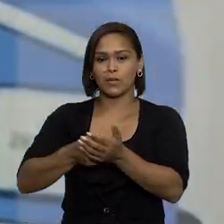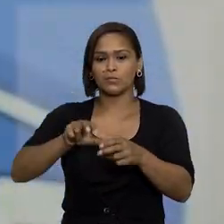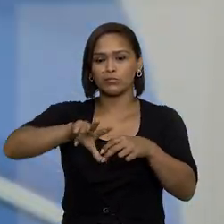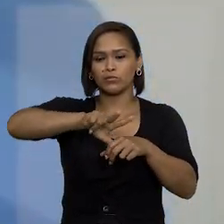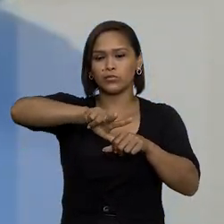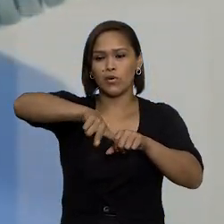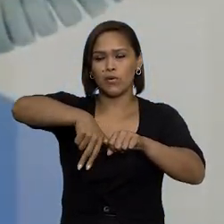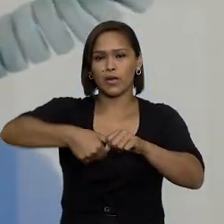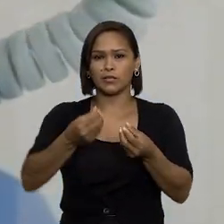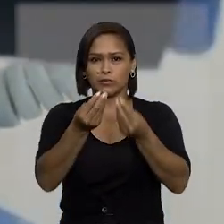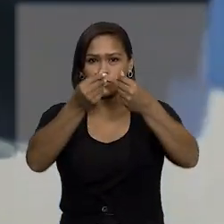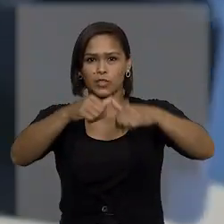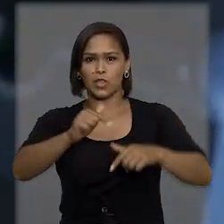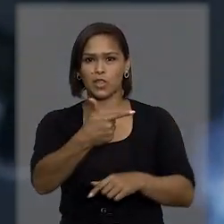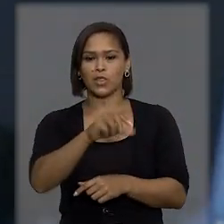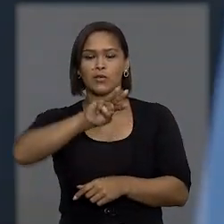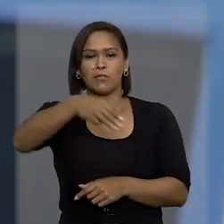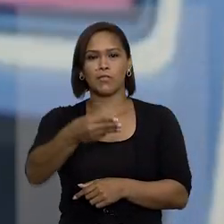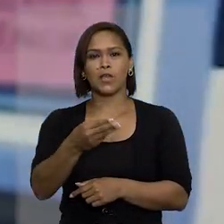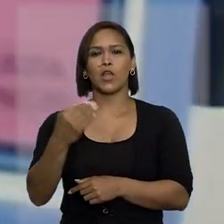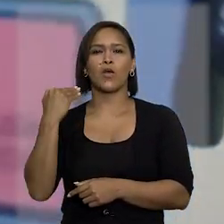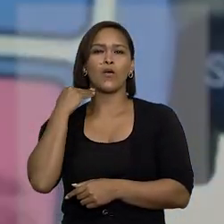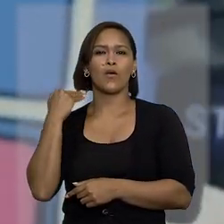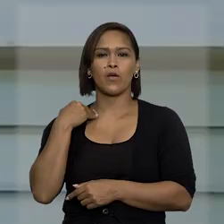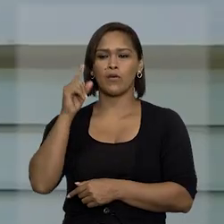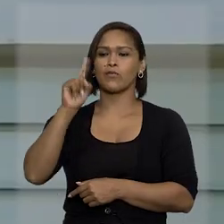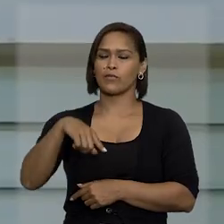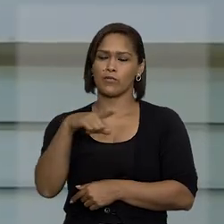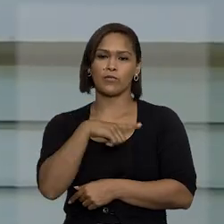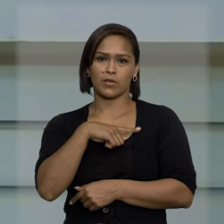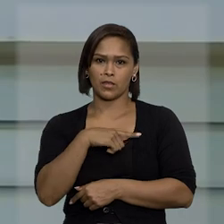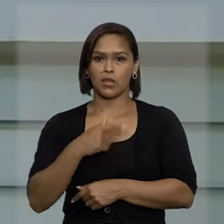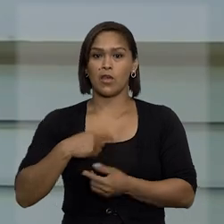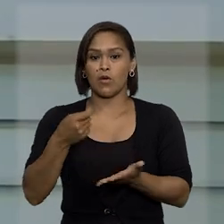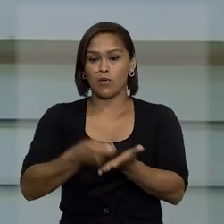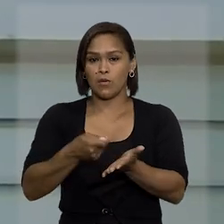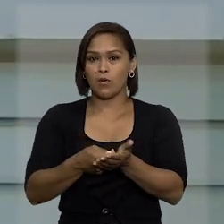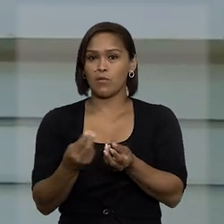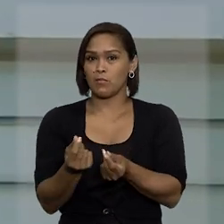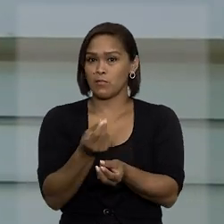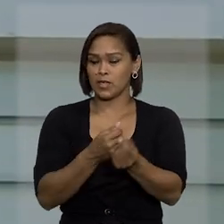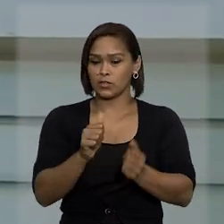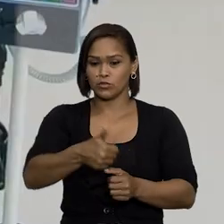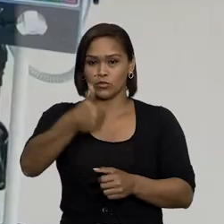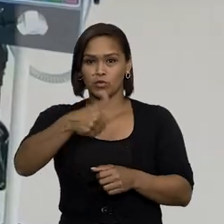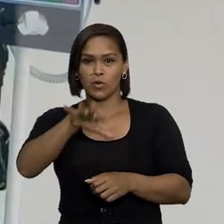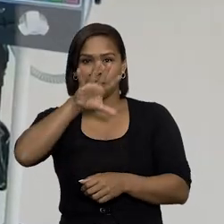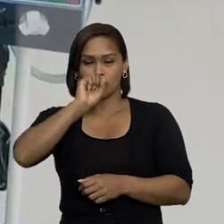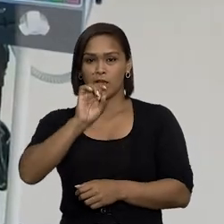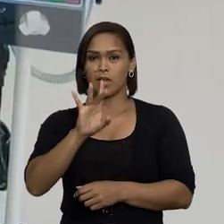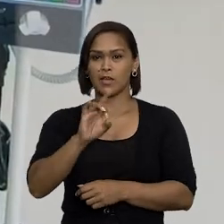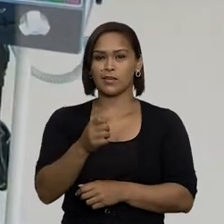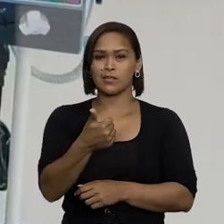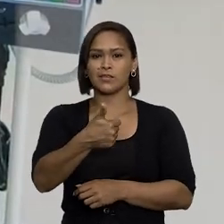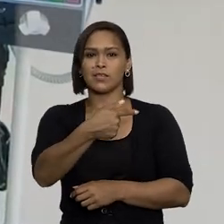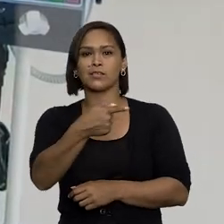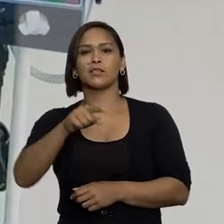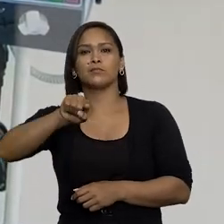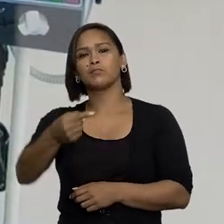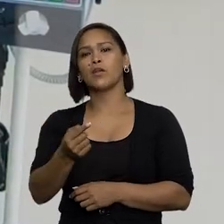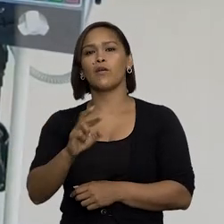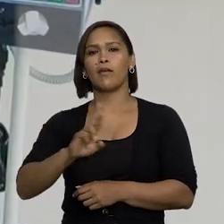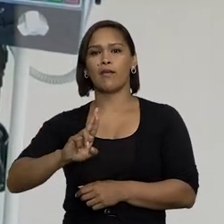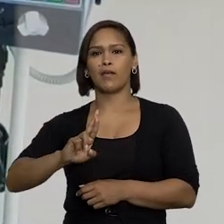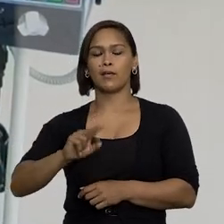prejuízo de mais de R$ milhões aos cofres públicos. O preço de mercado de um respirador era cerca de R 17 mil,